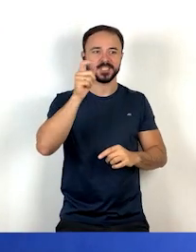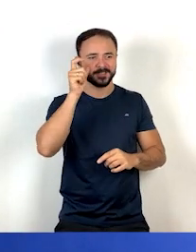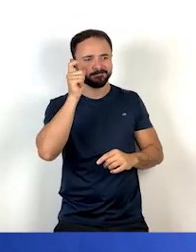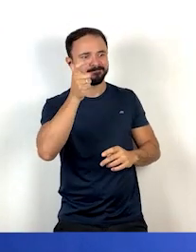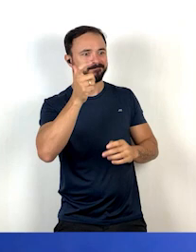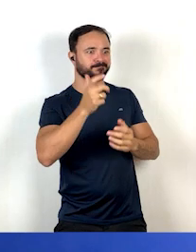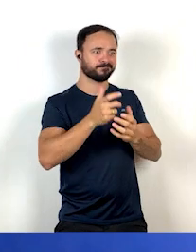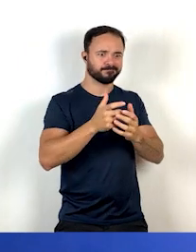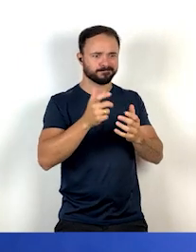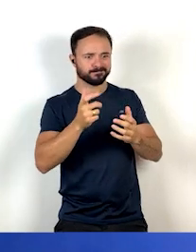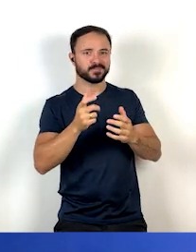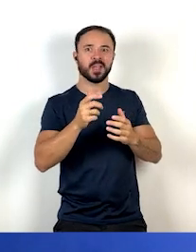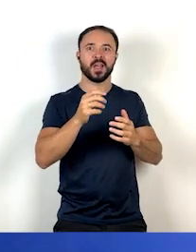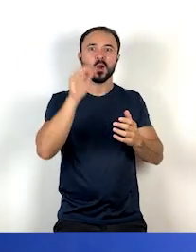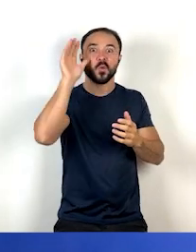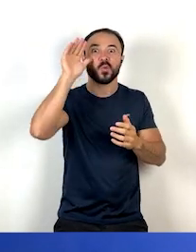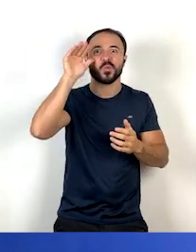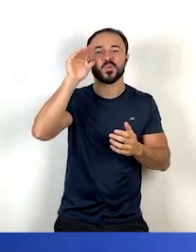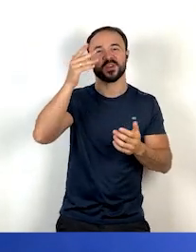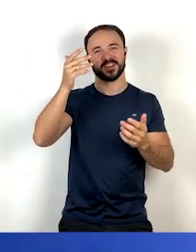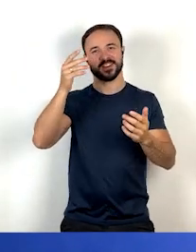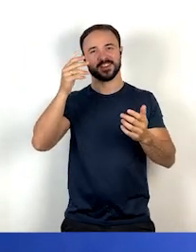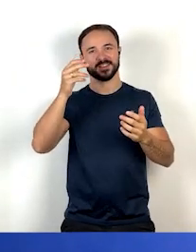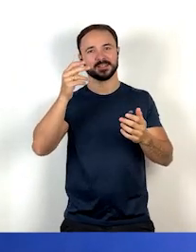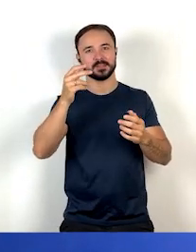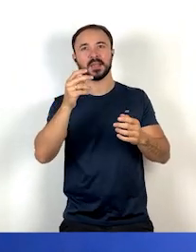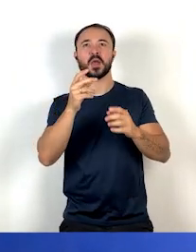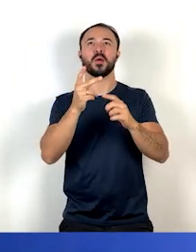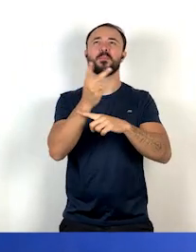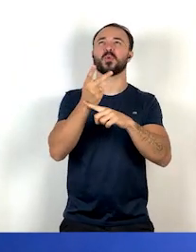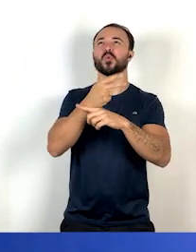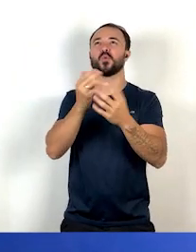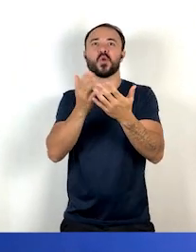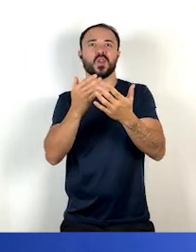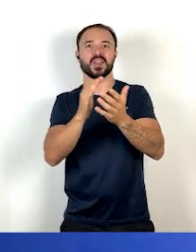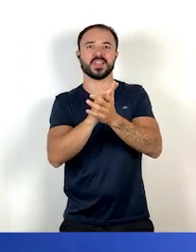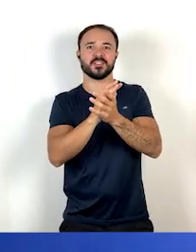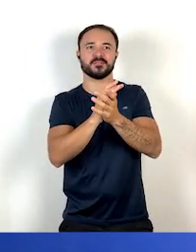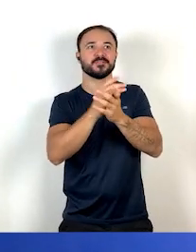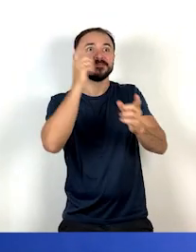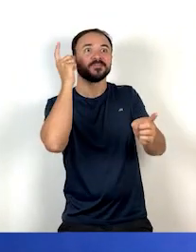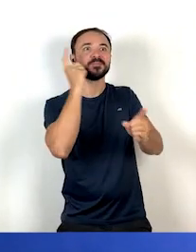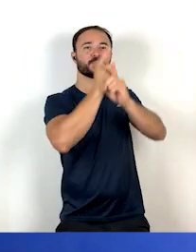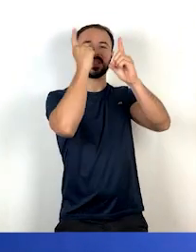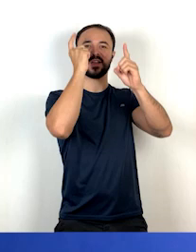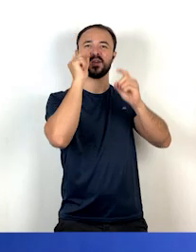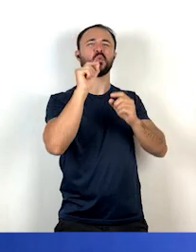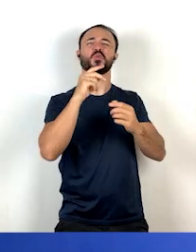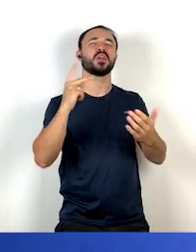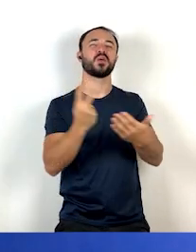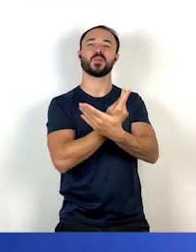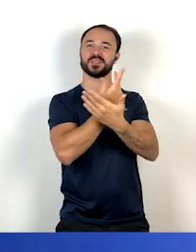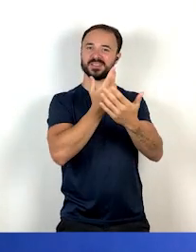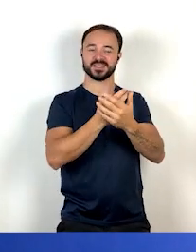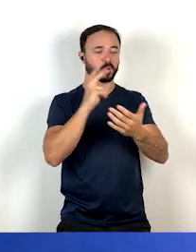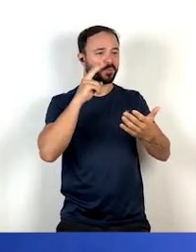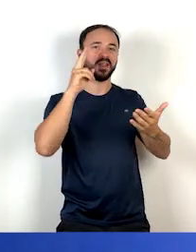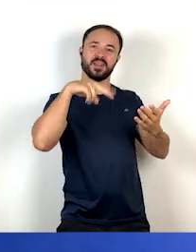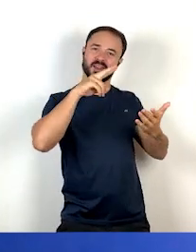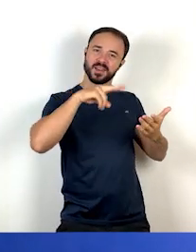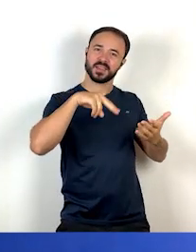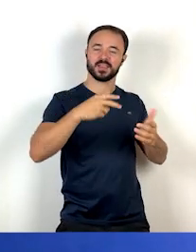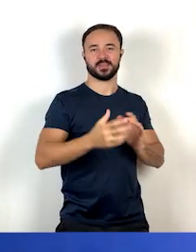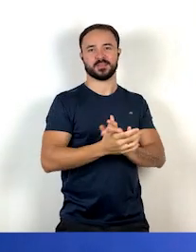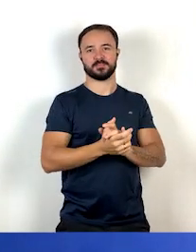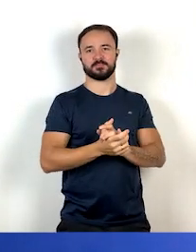vá à biblioteca da sua escola, pegue esse livro e descubra o resto dessa